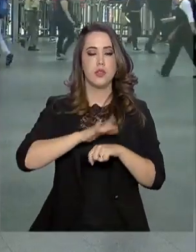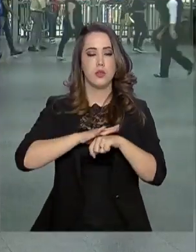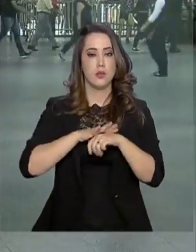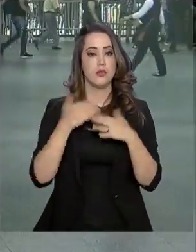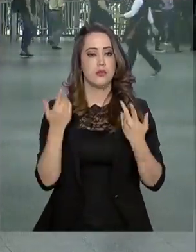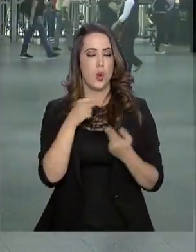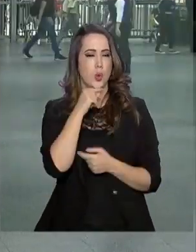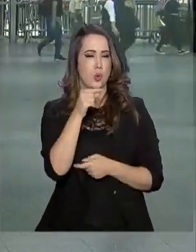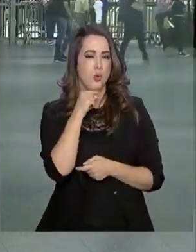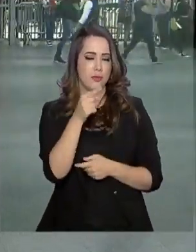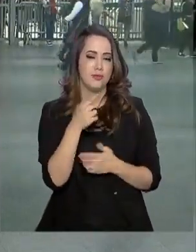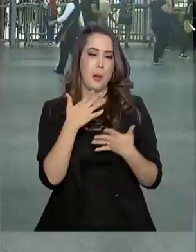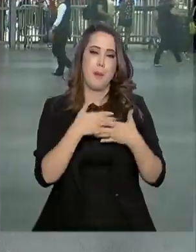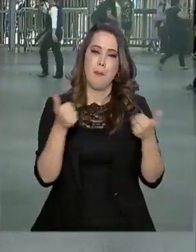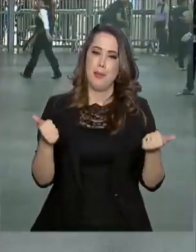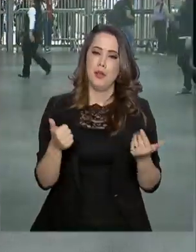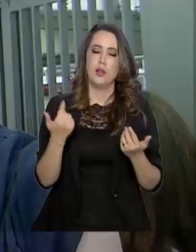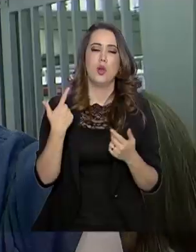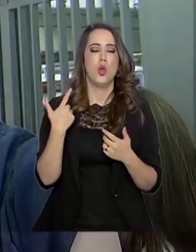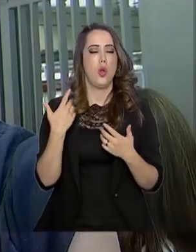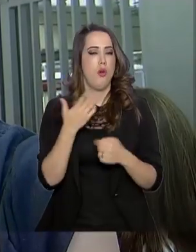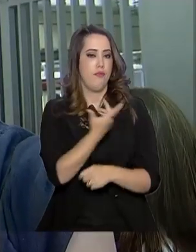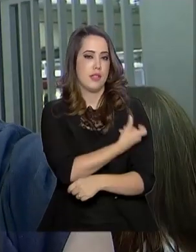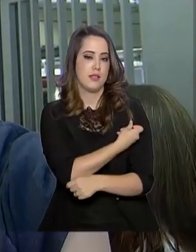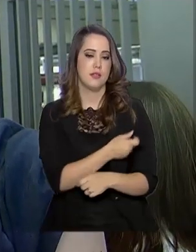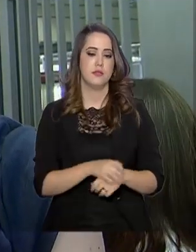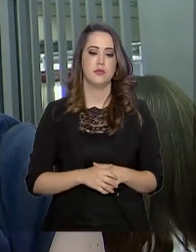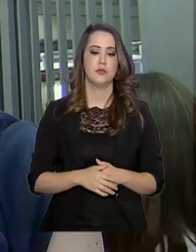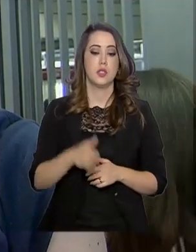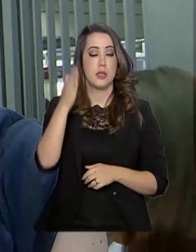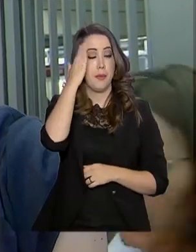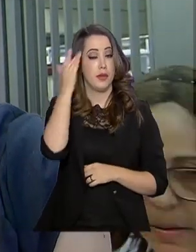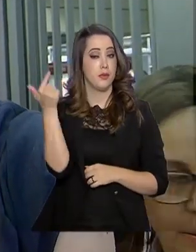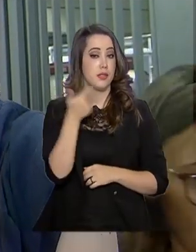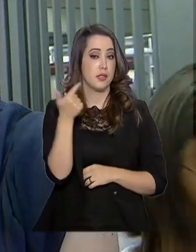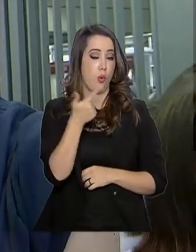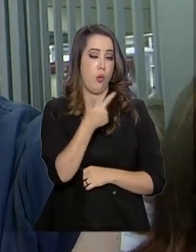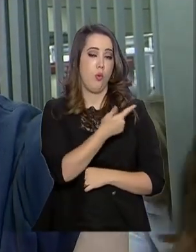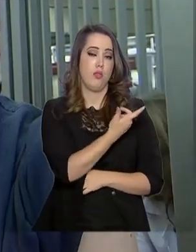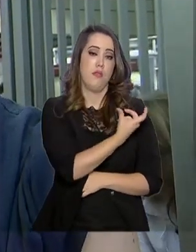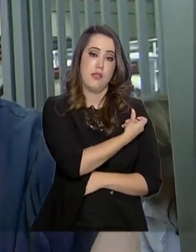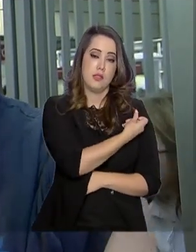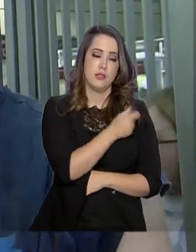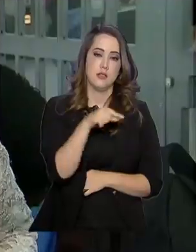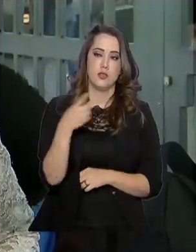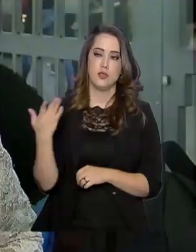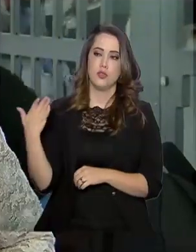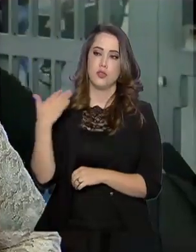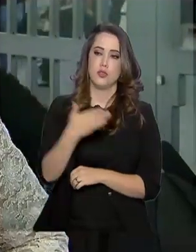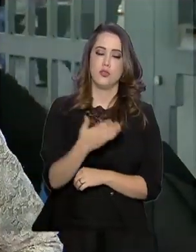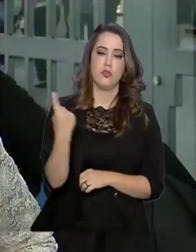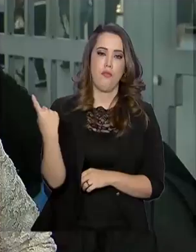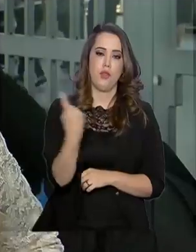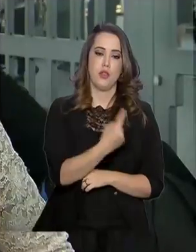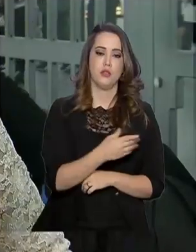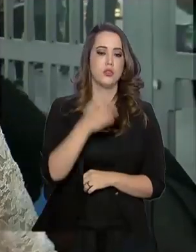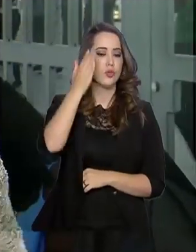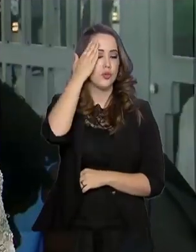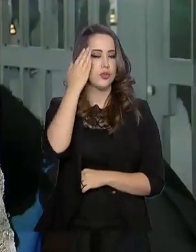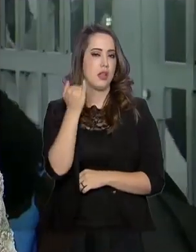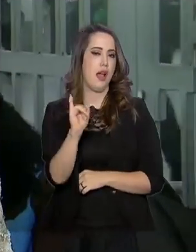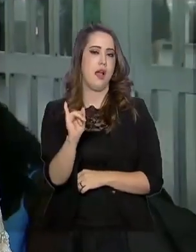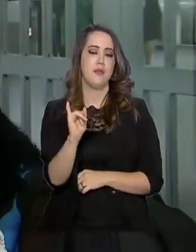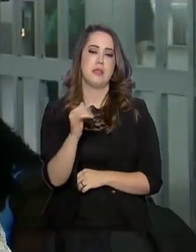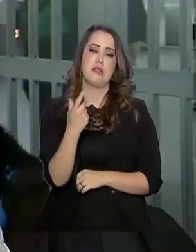isso, na dúvida, é melhor não hesitar. Fiquei sabendo da segunda dose, aí a gente veio tomar. A gente não sabe se tomou a segunda,